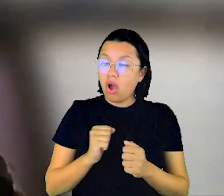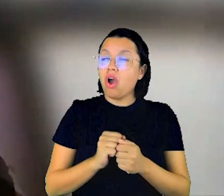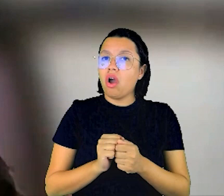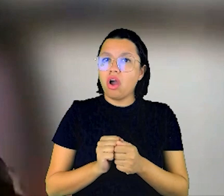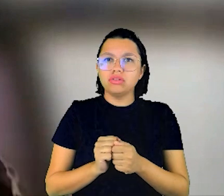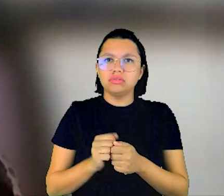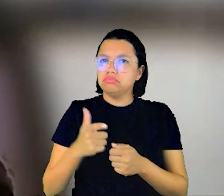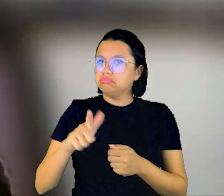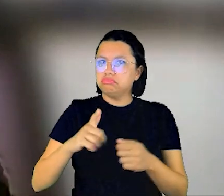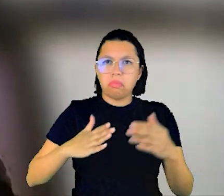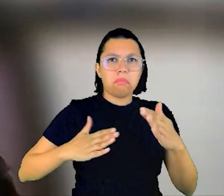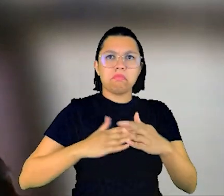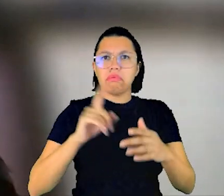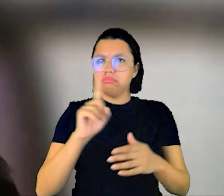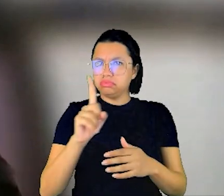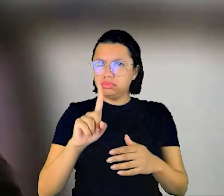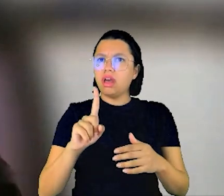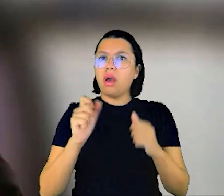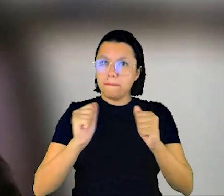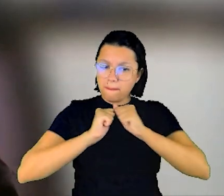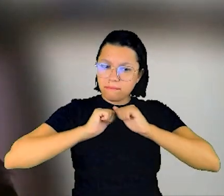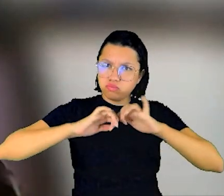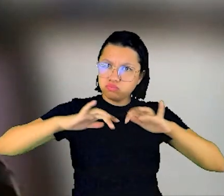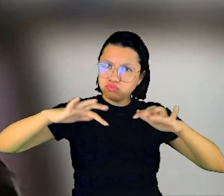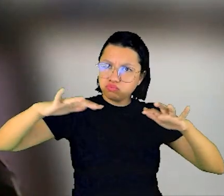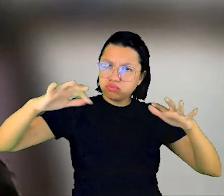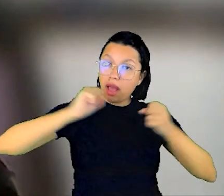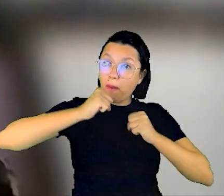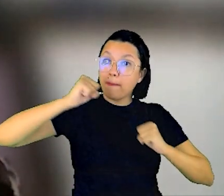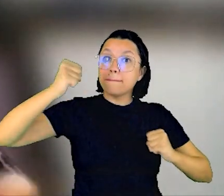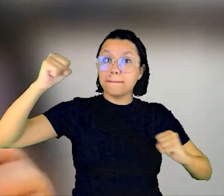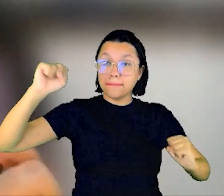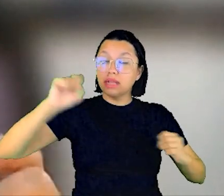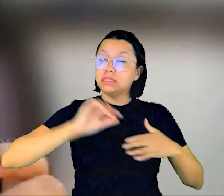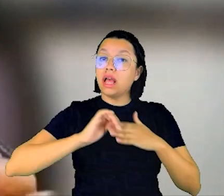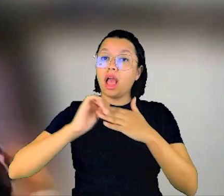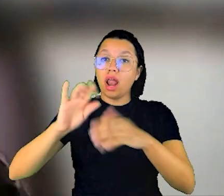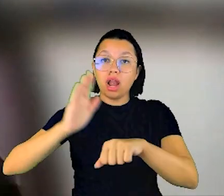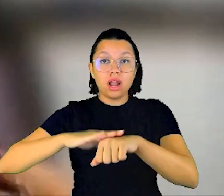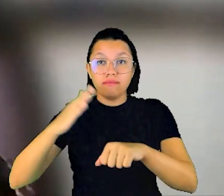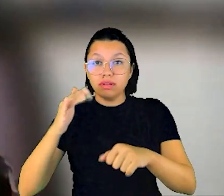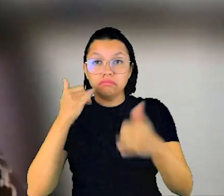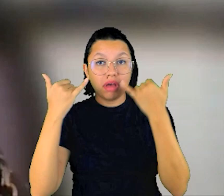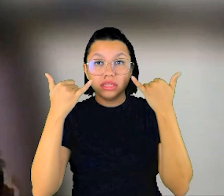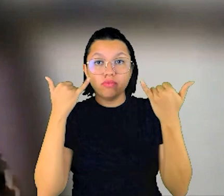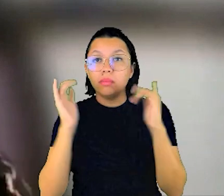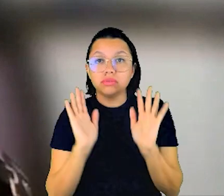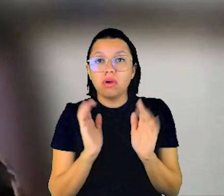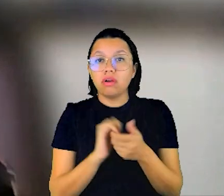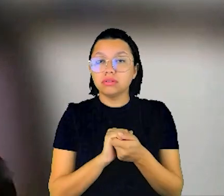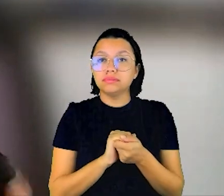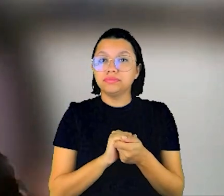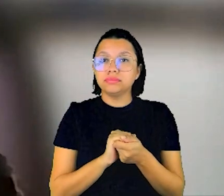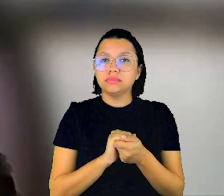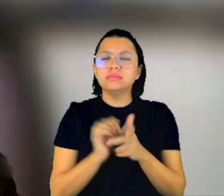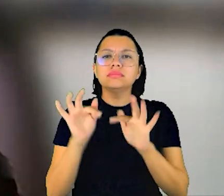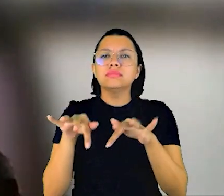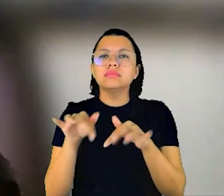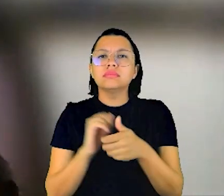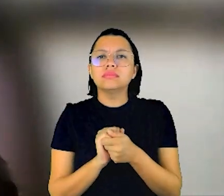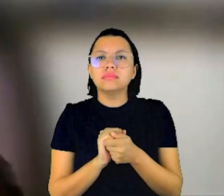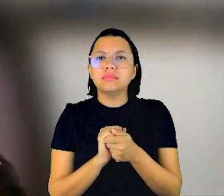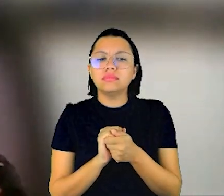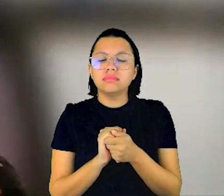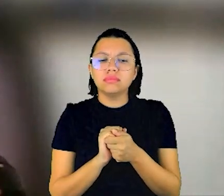nenhuma, nada impede que a gente amplie esse projeto e levamos mais informações. E,